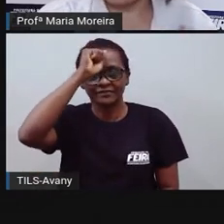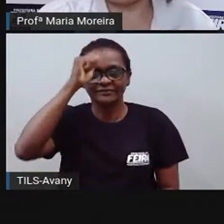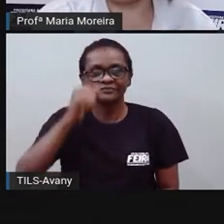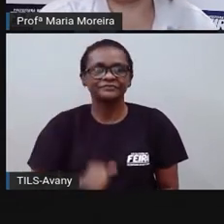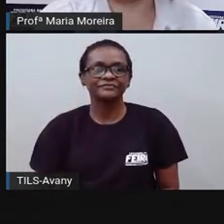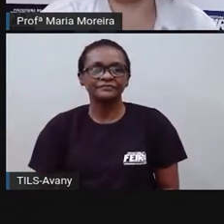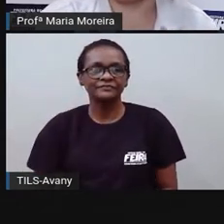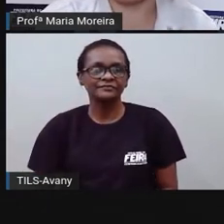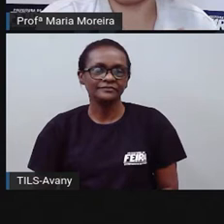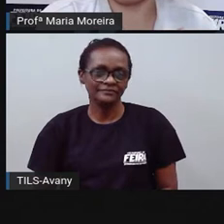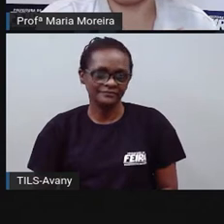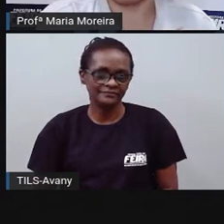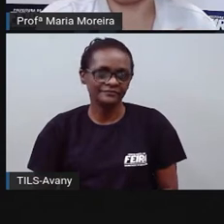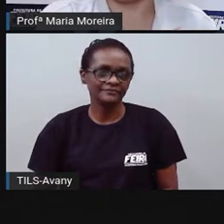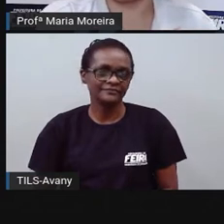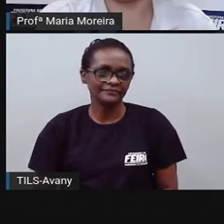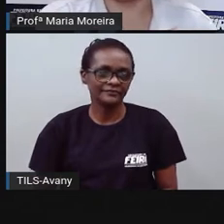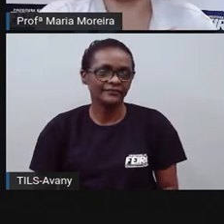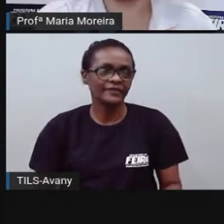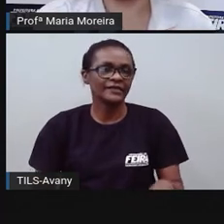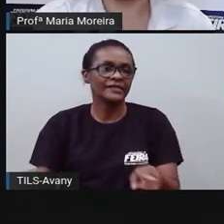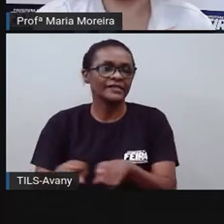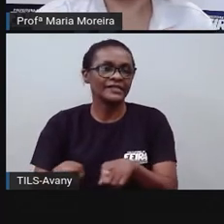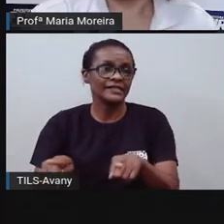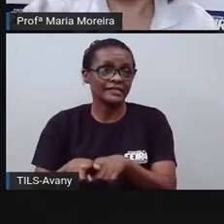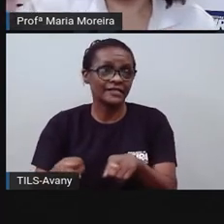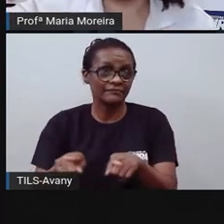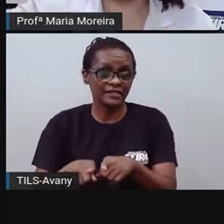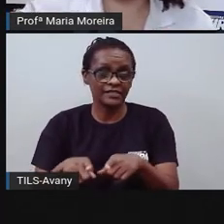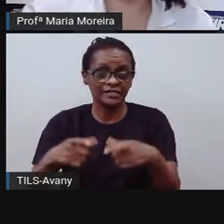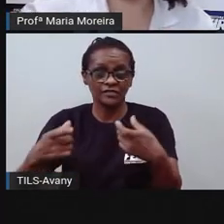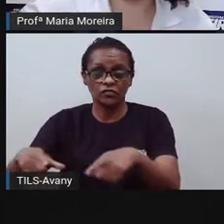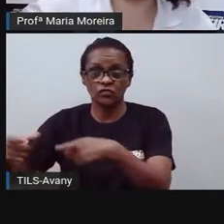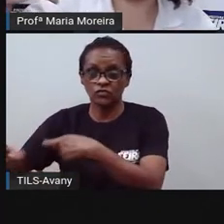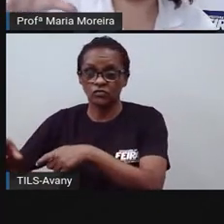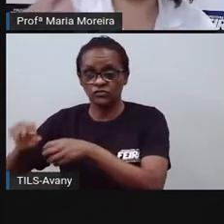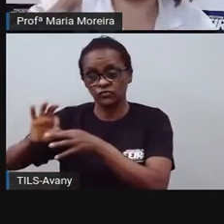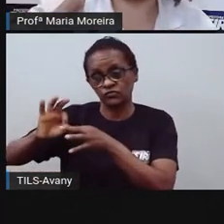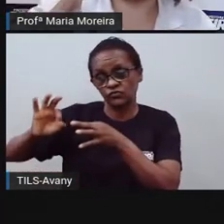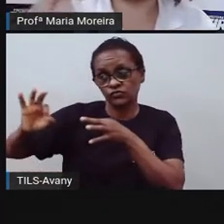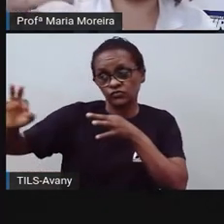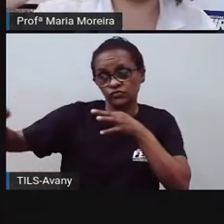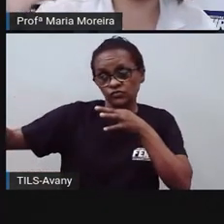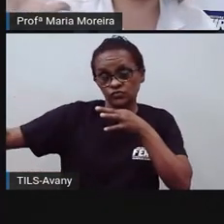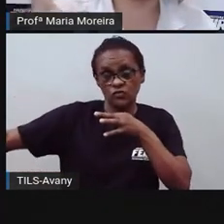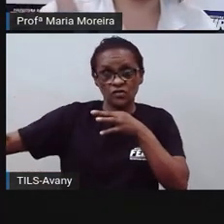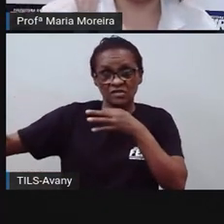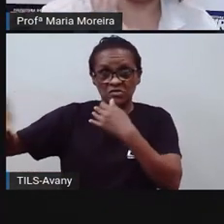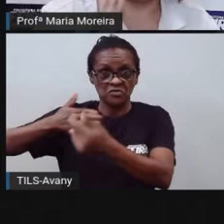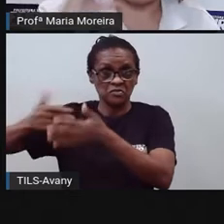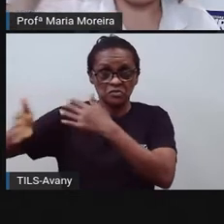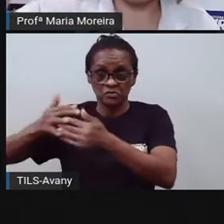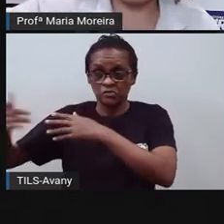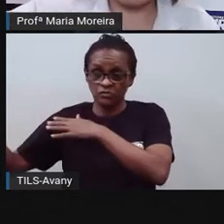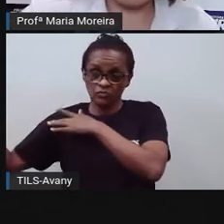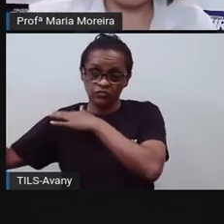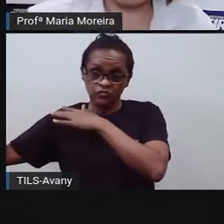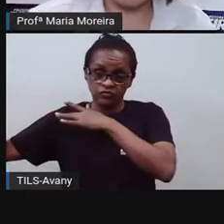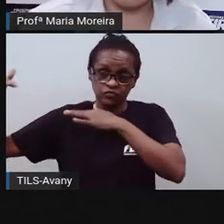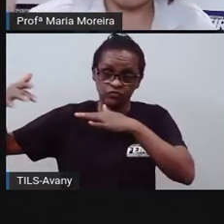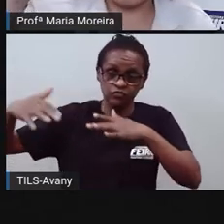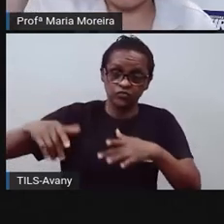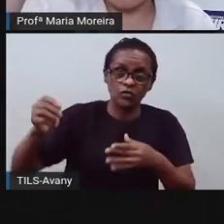é um pouco mais distante, mas por quê? Porque o que vinha de fora vinha do mar. Esses